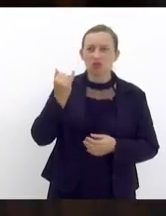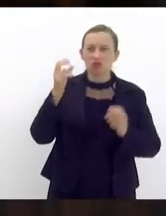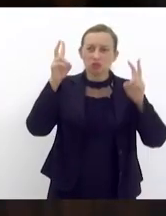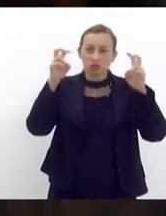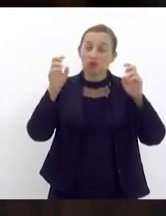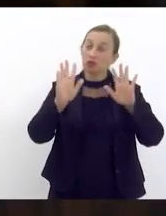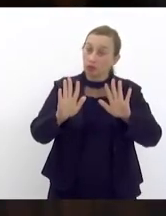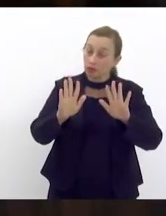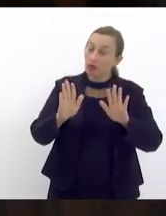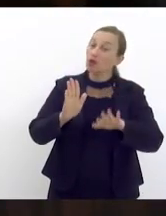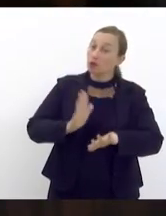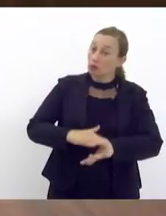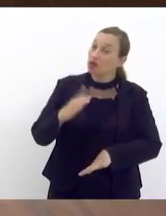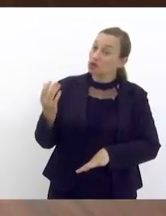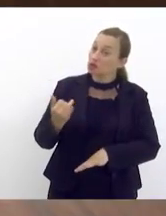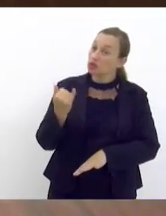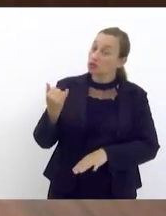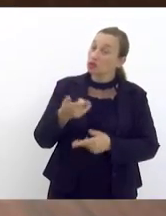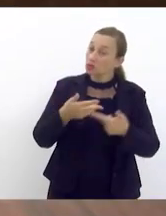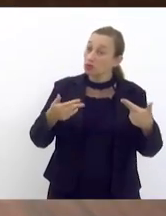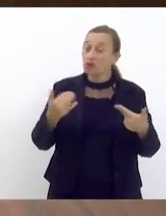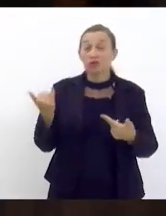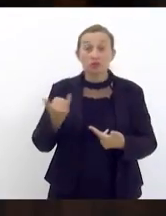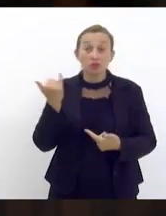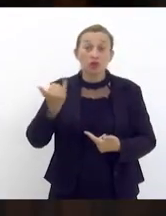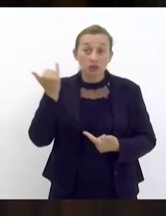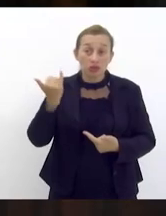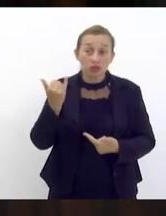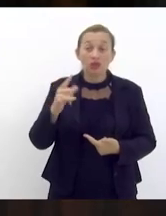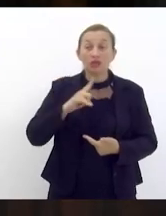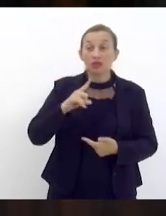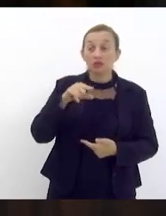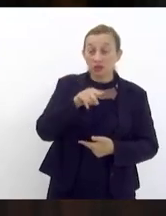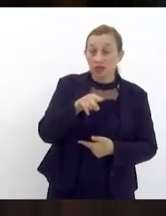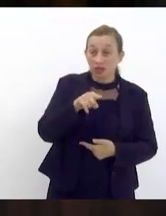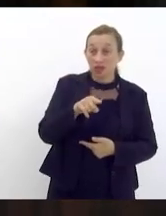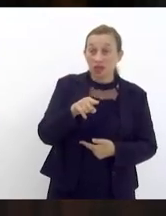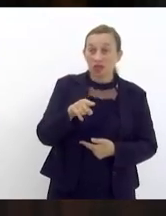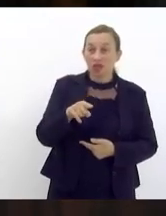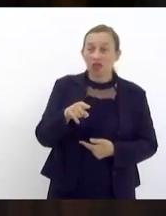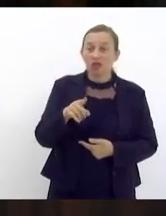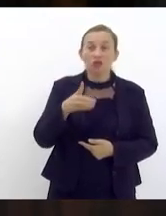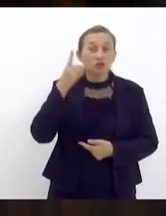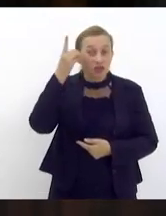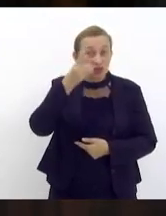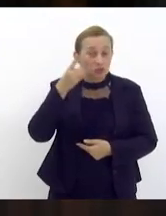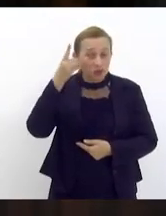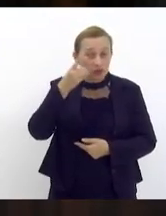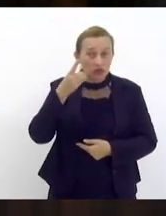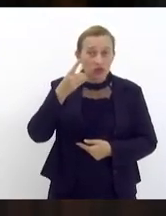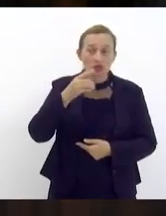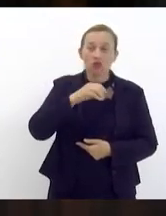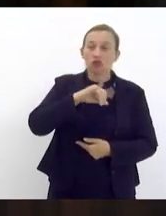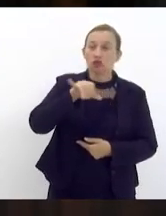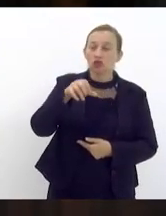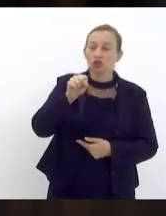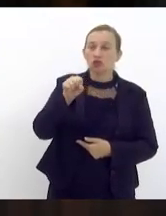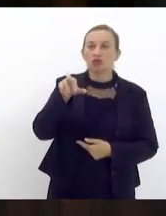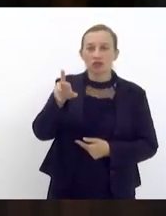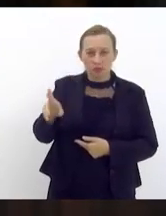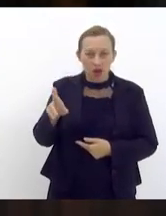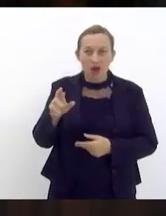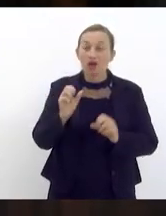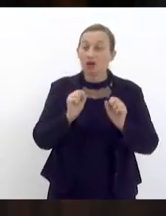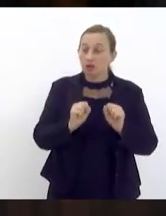mais matérias importantes é um minuto presidente nós temos aqui o nosso nobre deputado Josimar para que